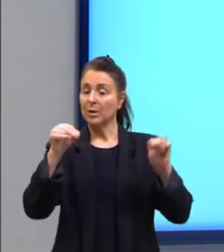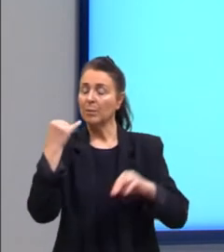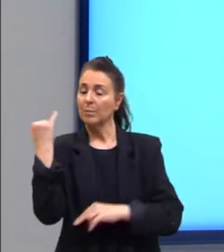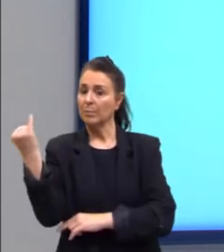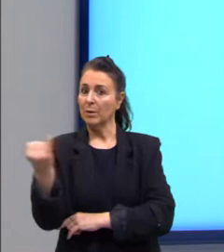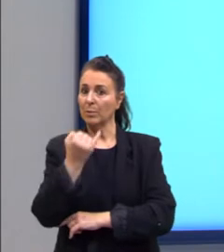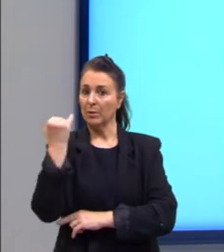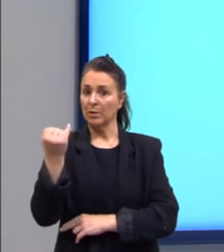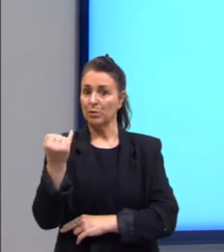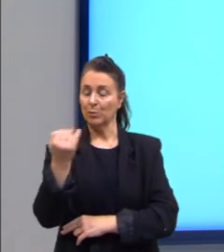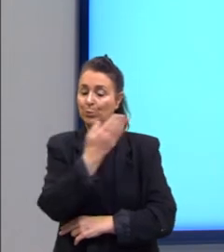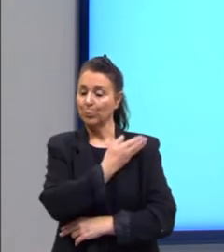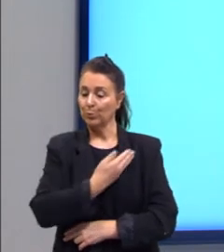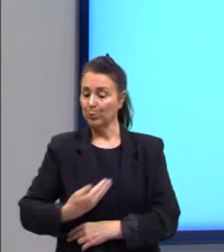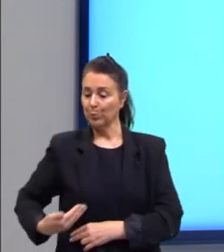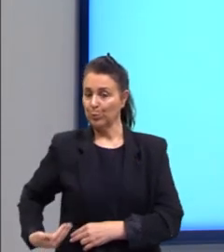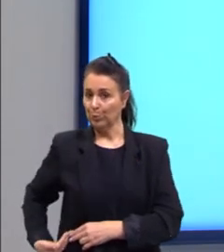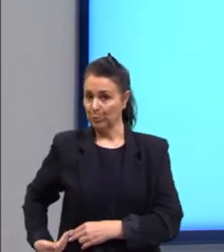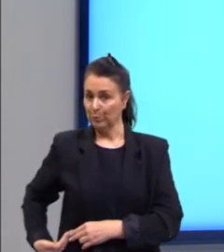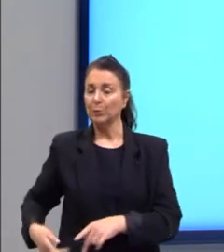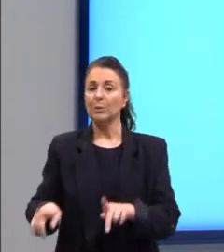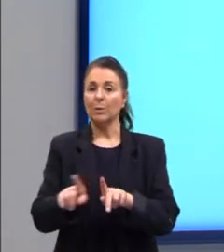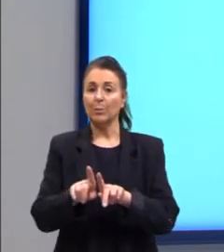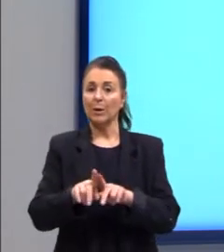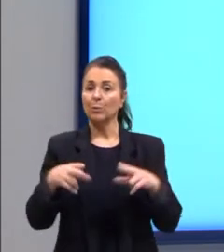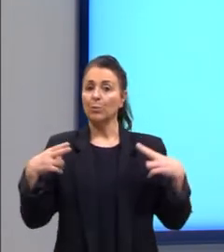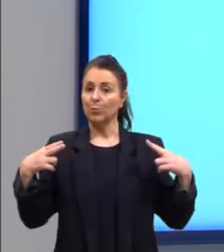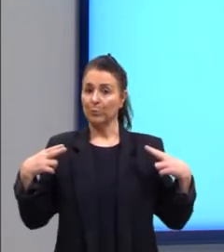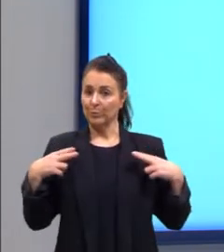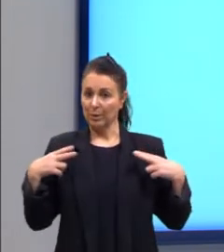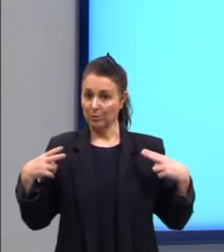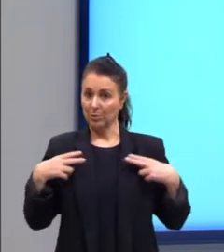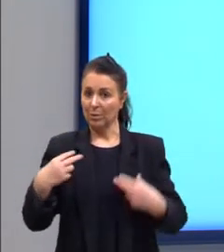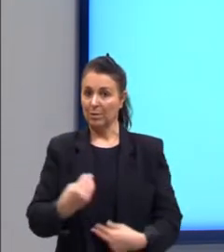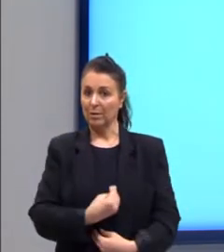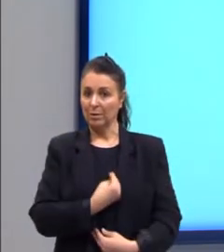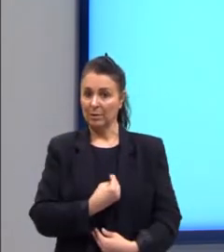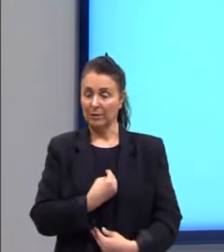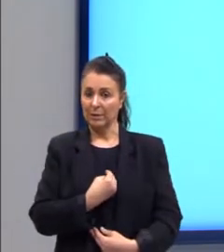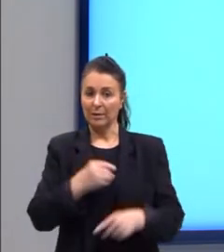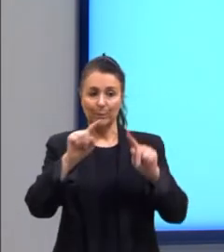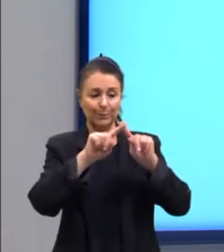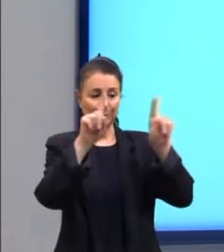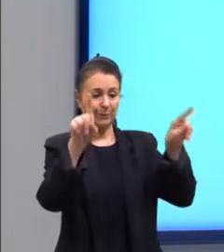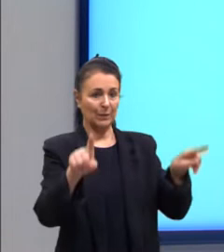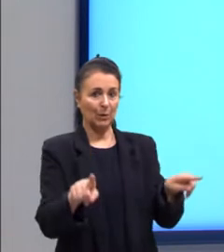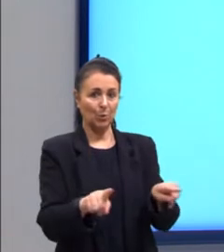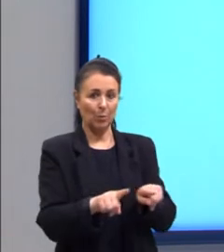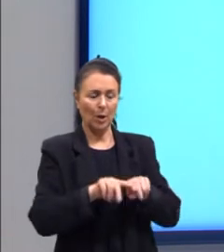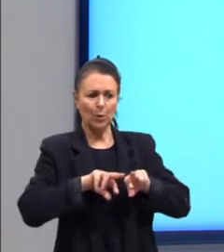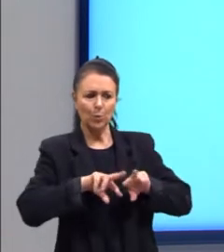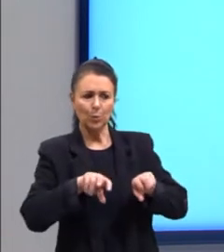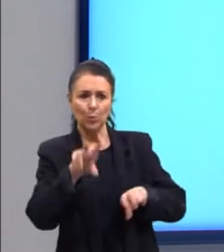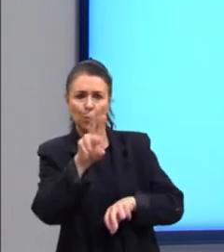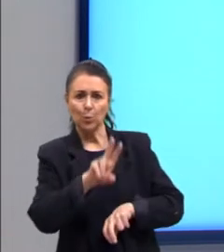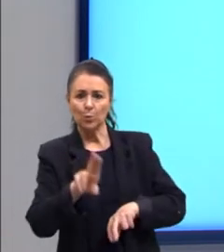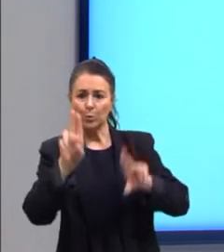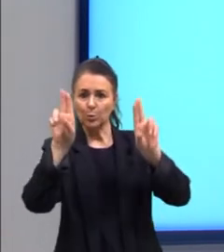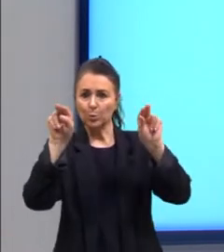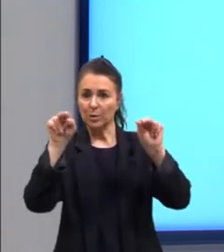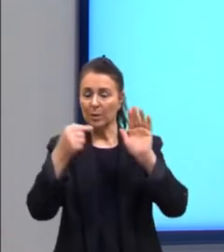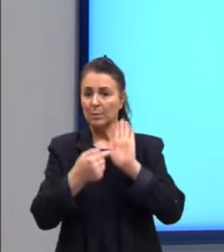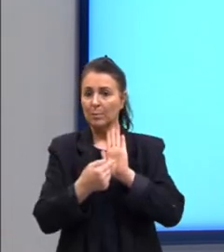esfera pública quanto na esfera privada. No cartaz, a exploração desse tema destaca a